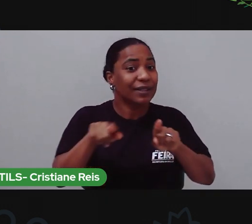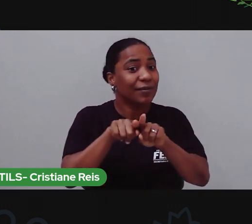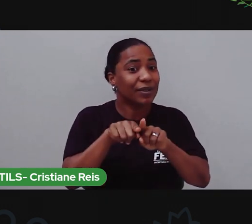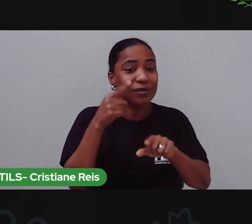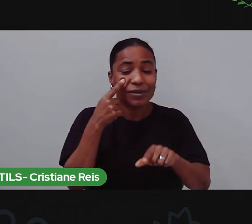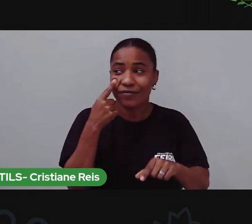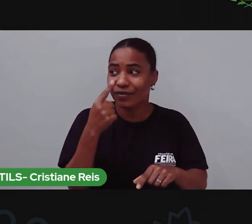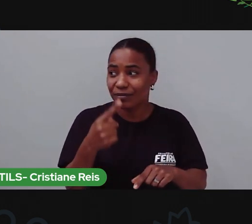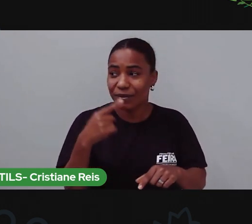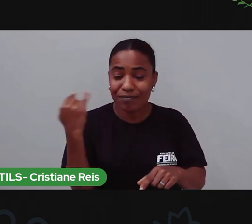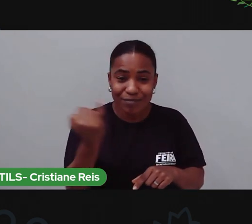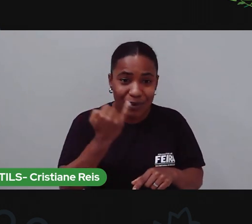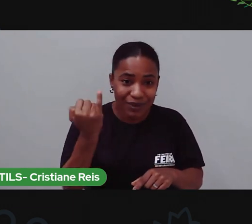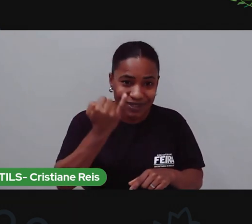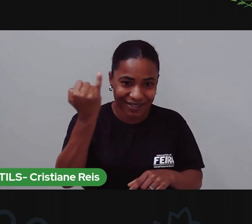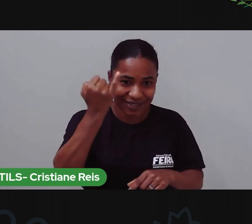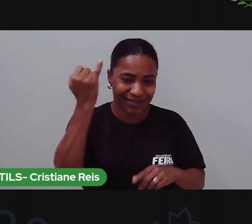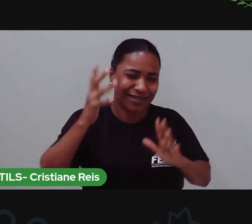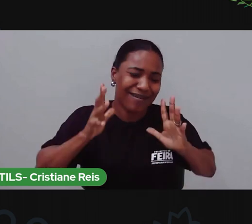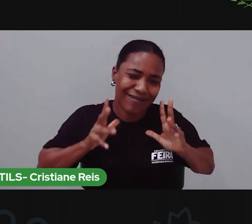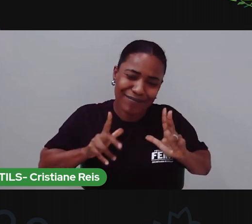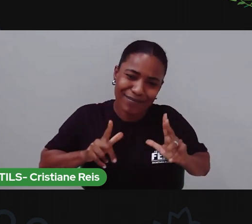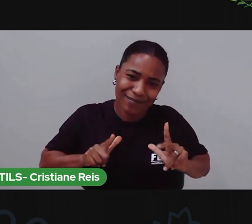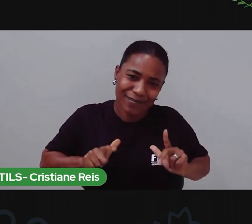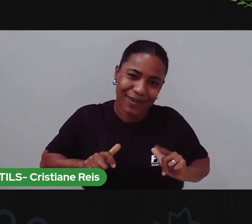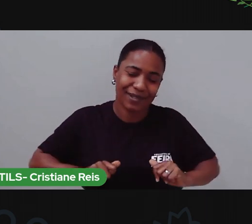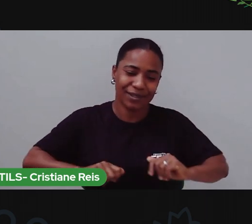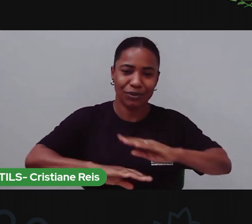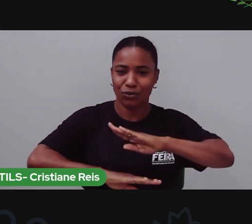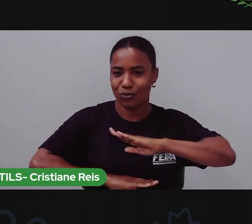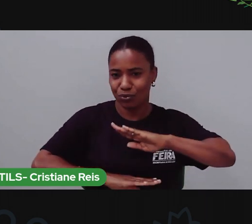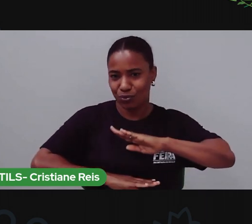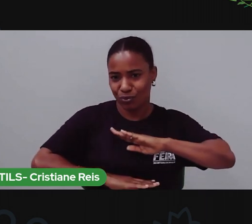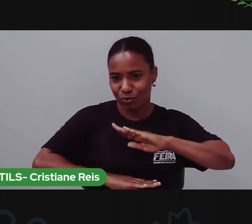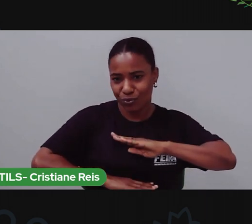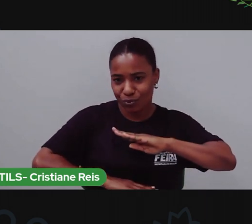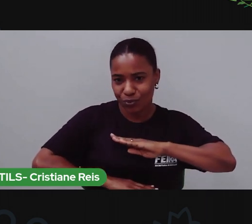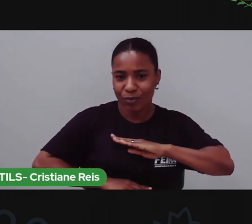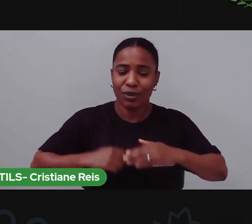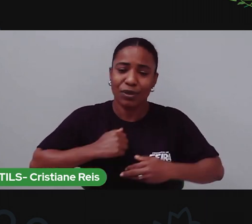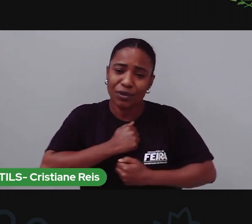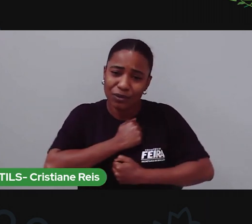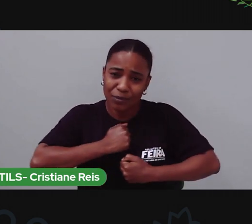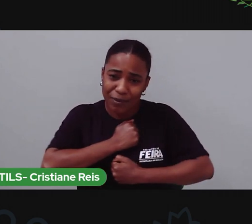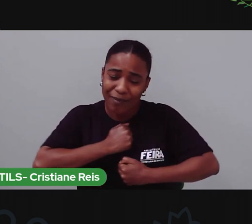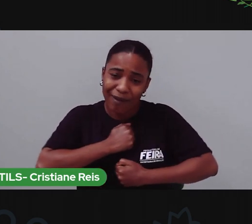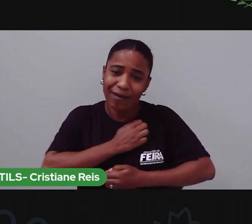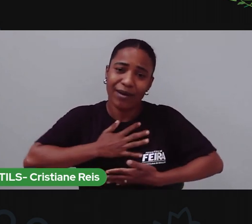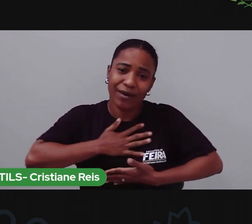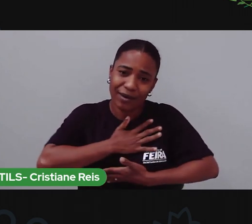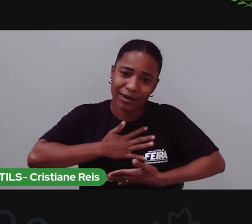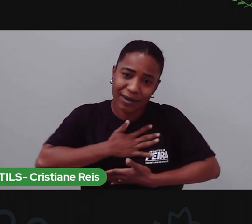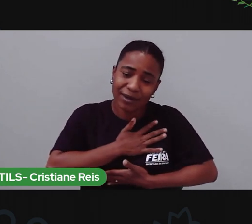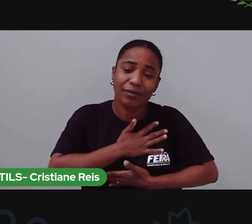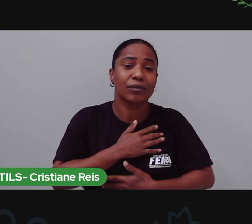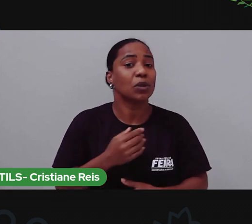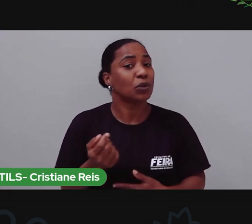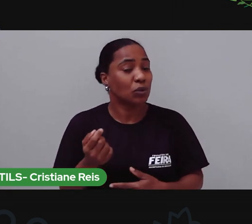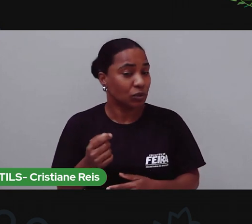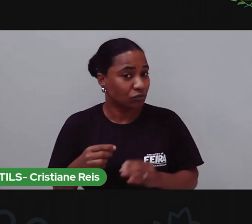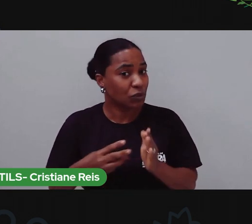importante cuidar da higiene pessoal. De cuidar de se tomar banho todos os dias. Pelo menos três vezes.